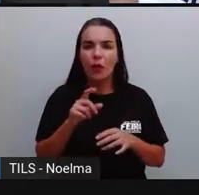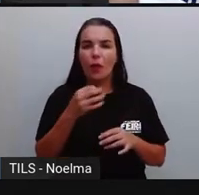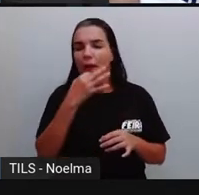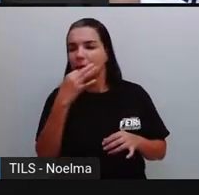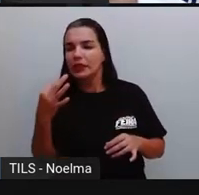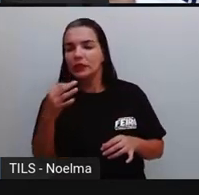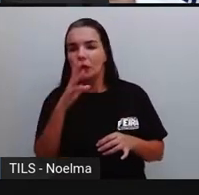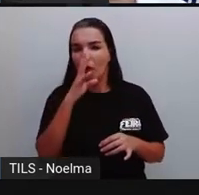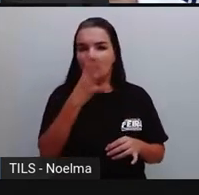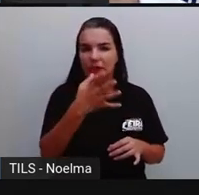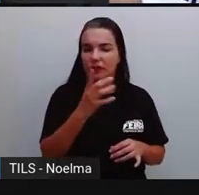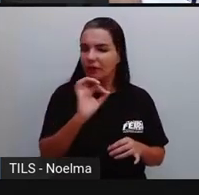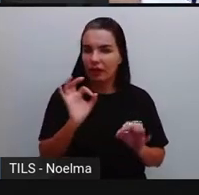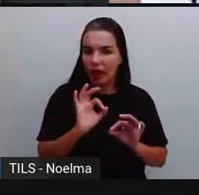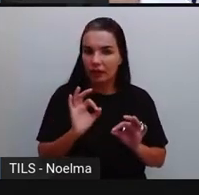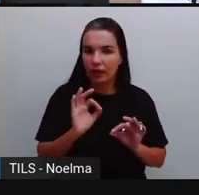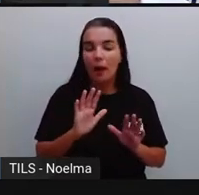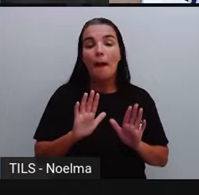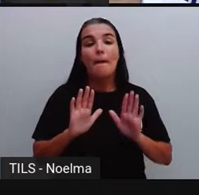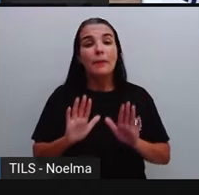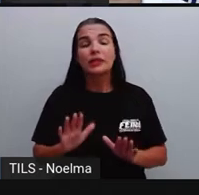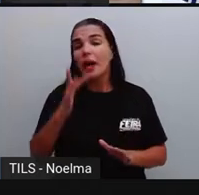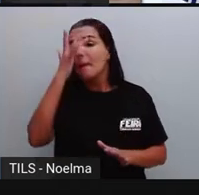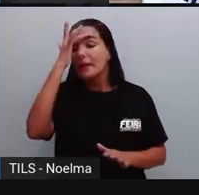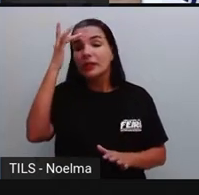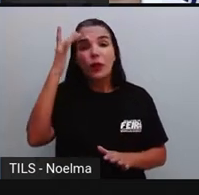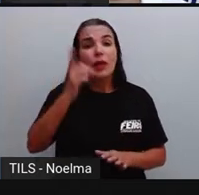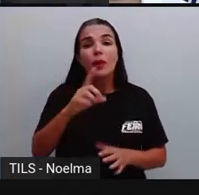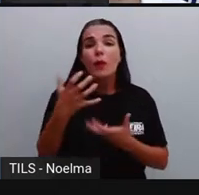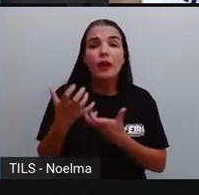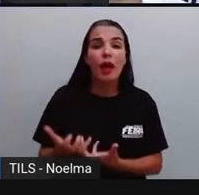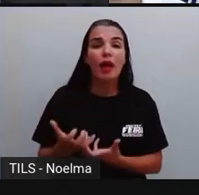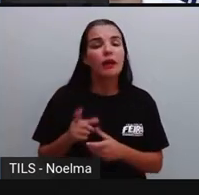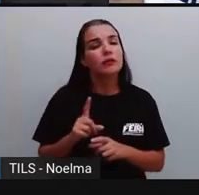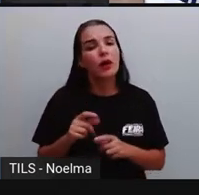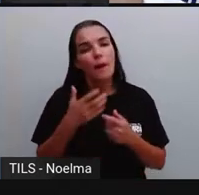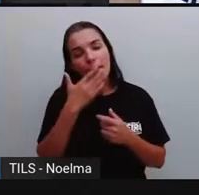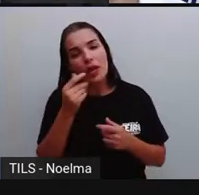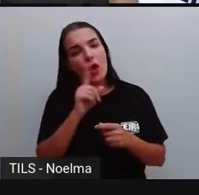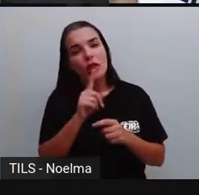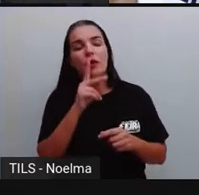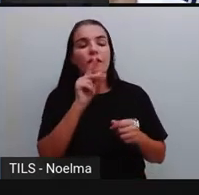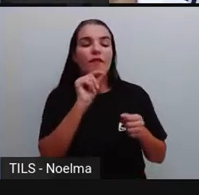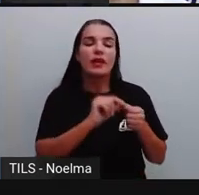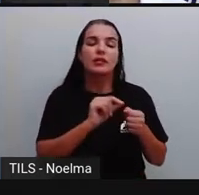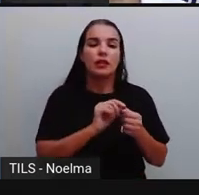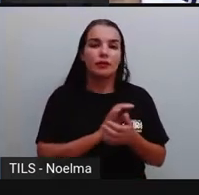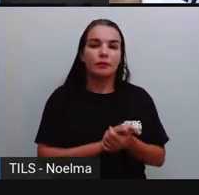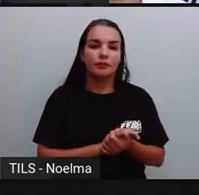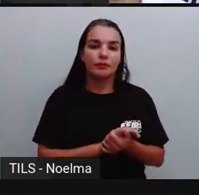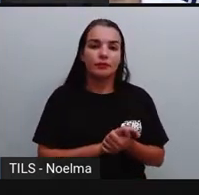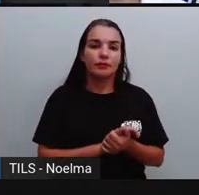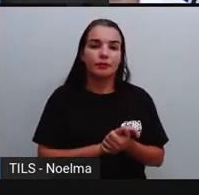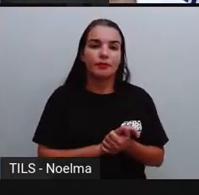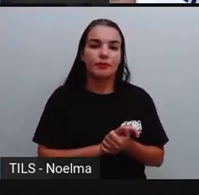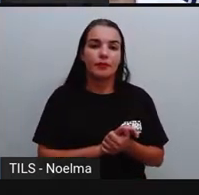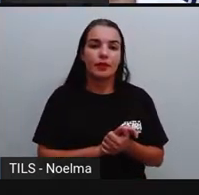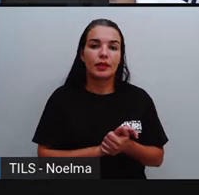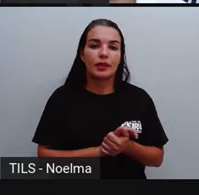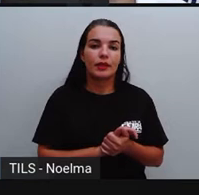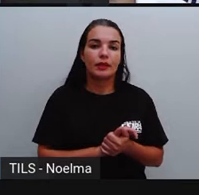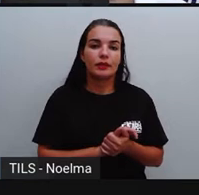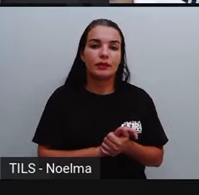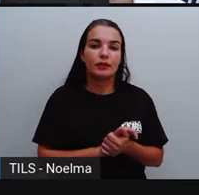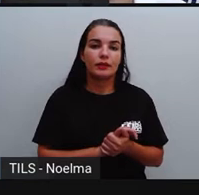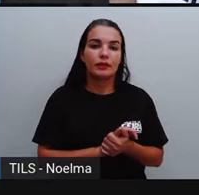gosta de ser chamada, né, daquele apelido. Tá bom? Então, o que é eu